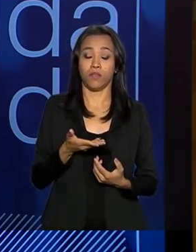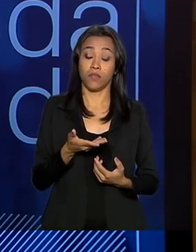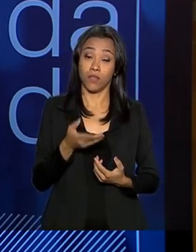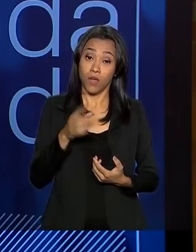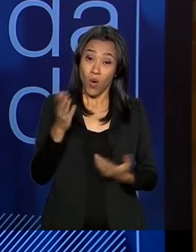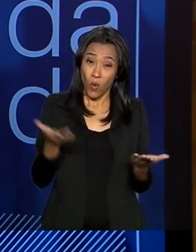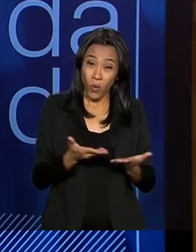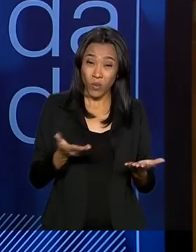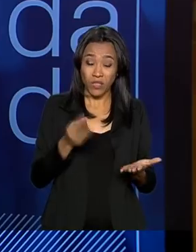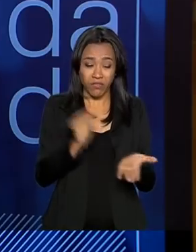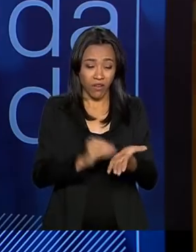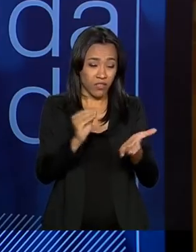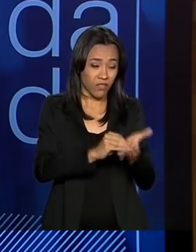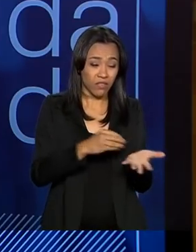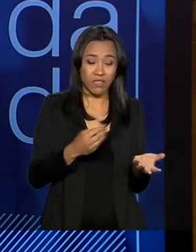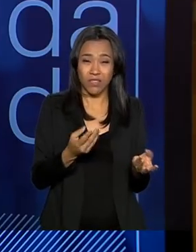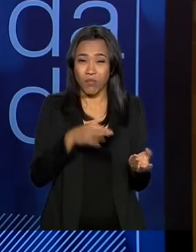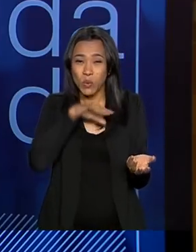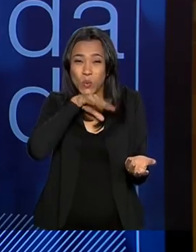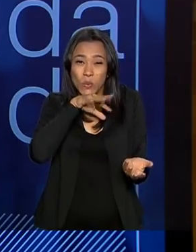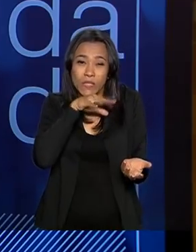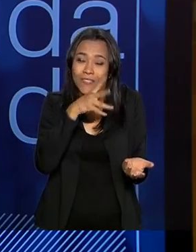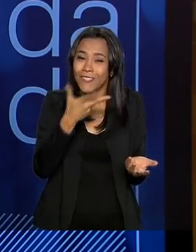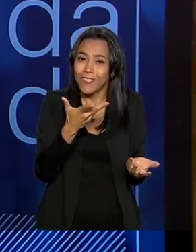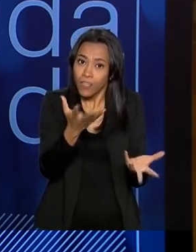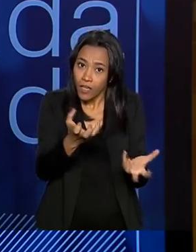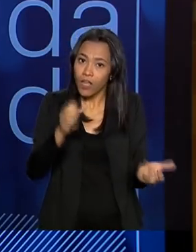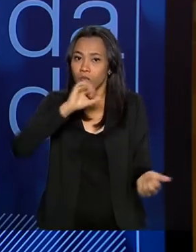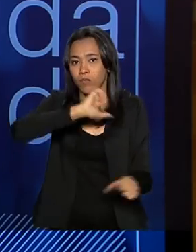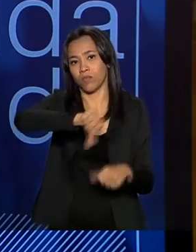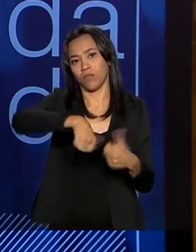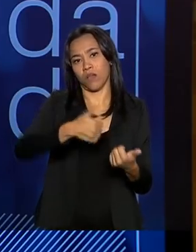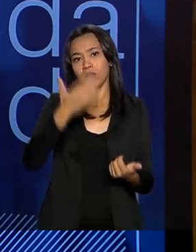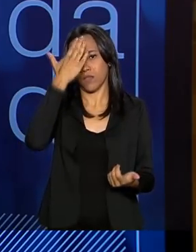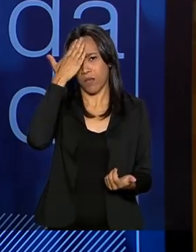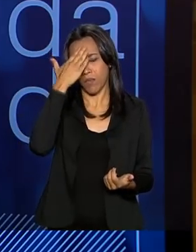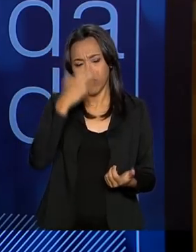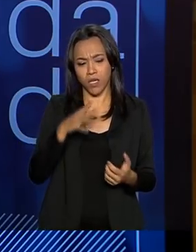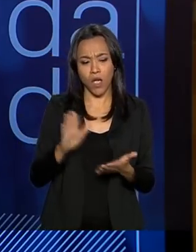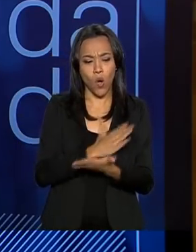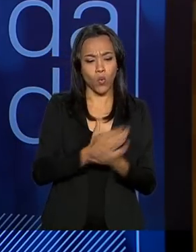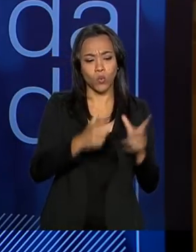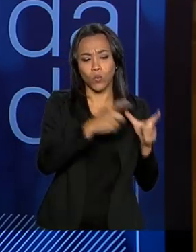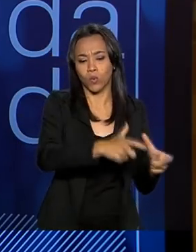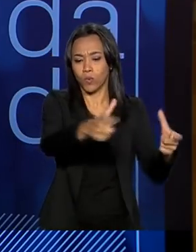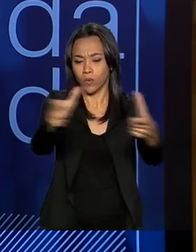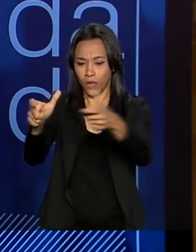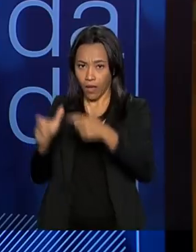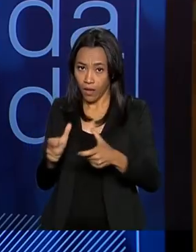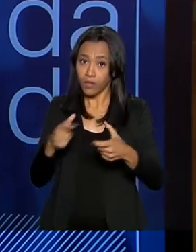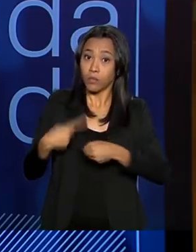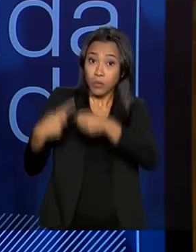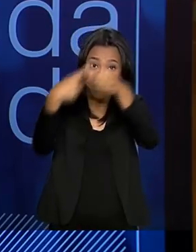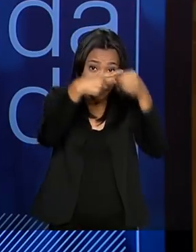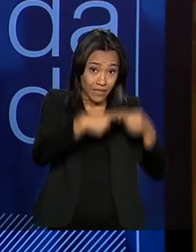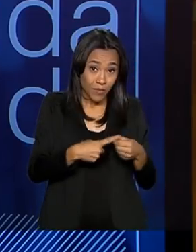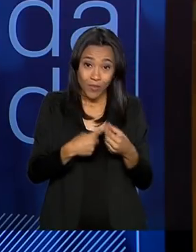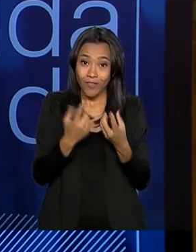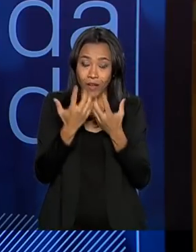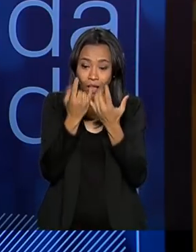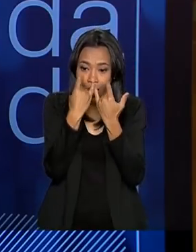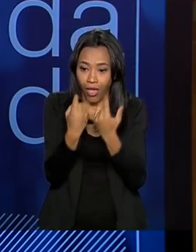os índices são muito precários, muito ruins. Queremos mudar. Sabemos que algumas regiões, alguns municípios não têm atratividade